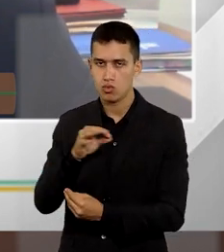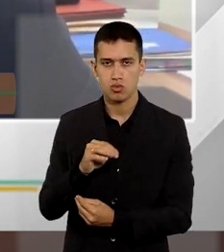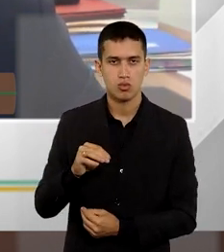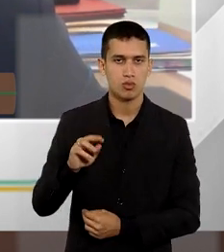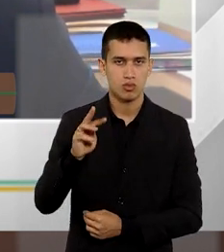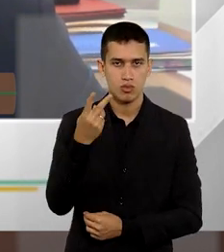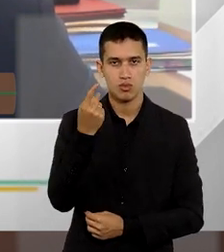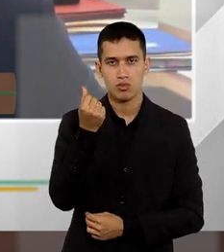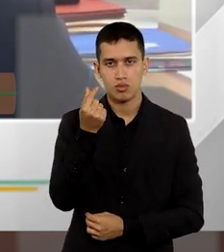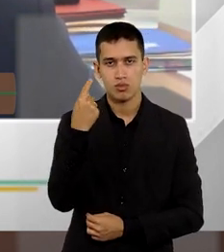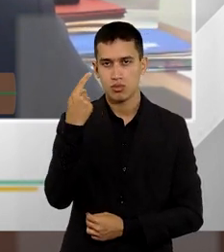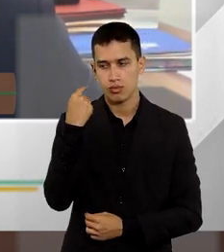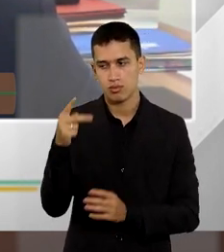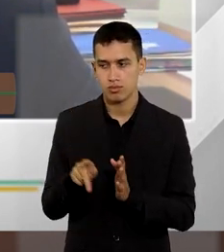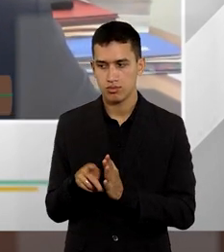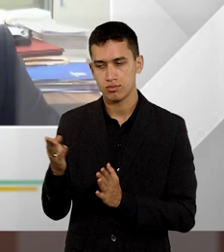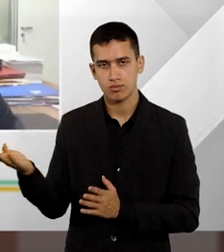advogado.